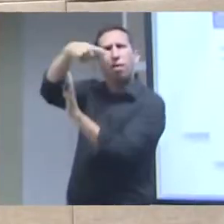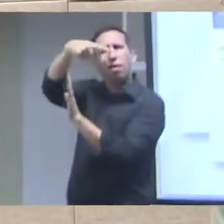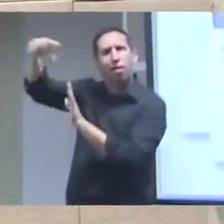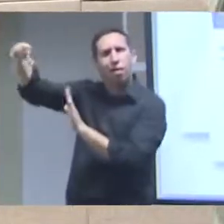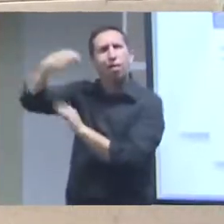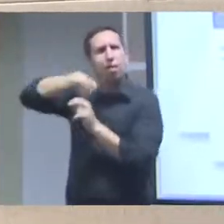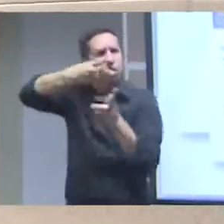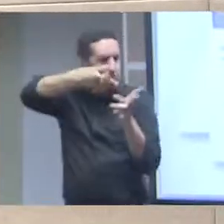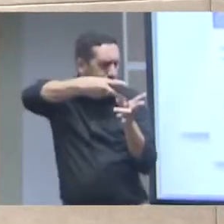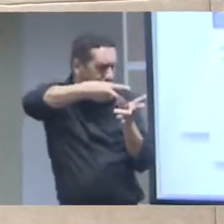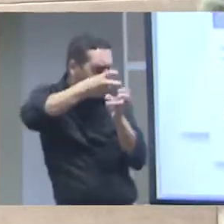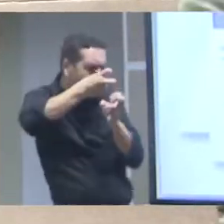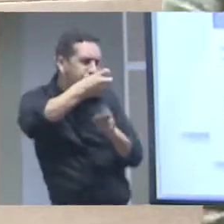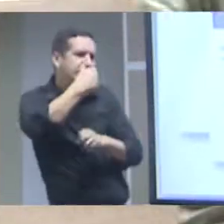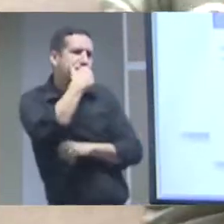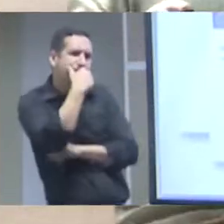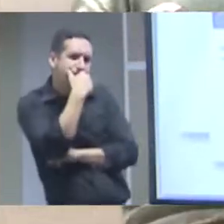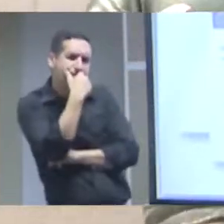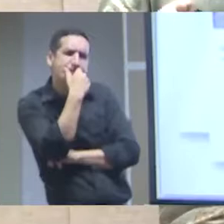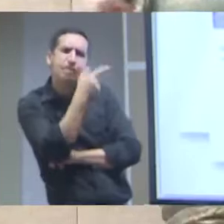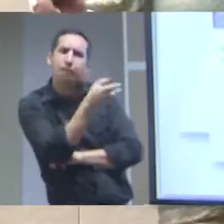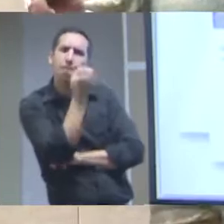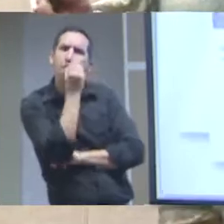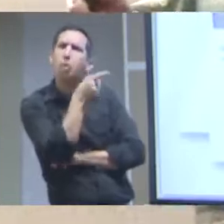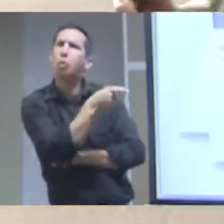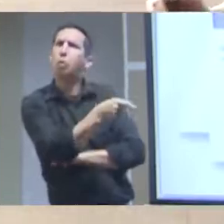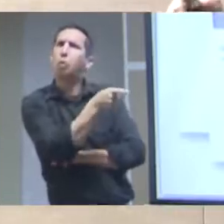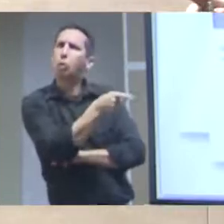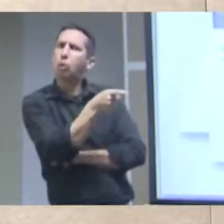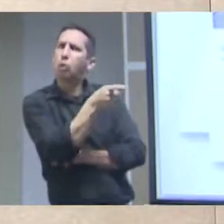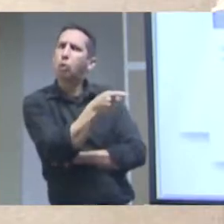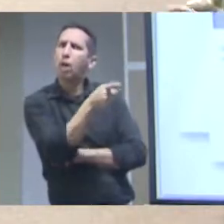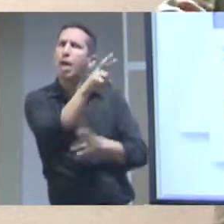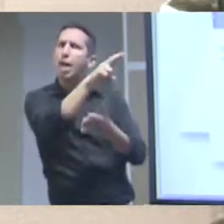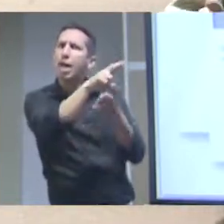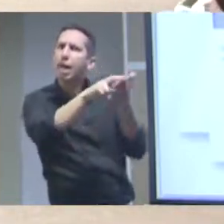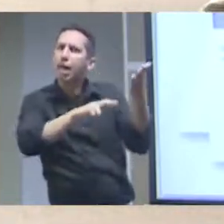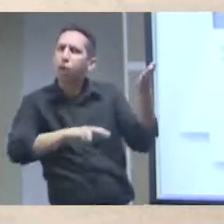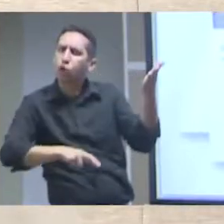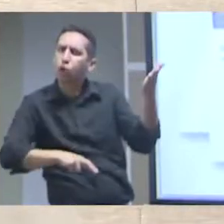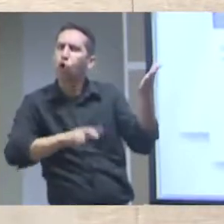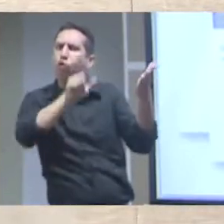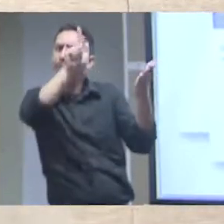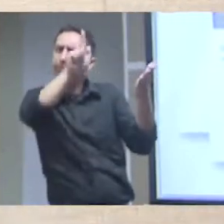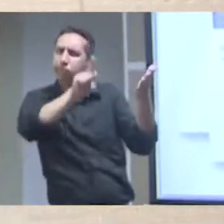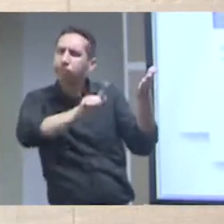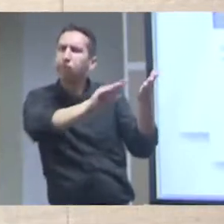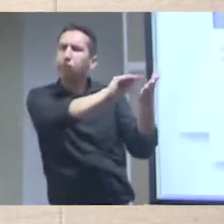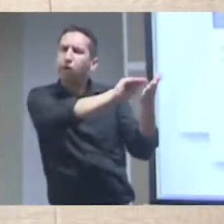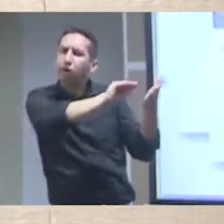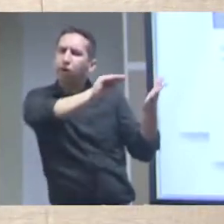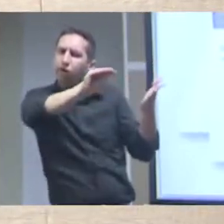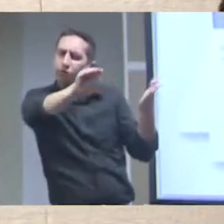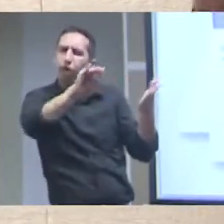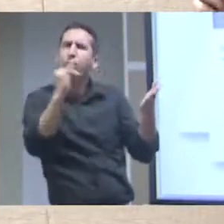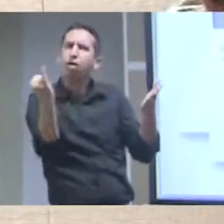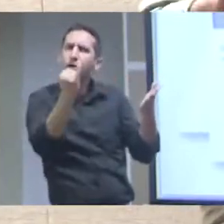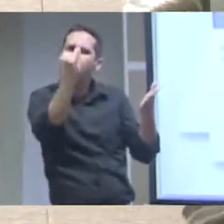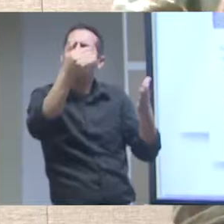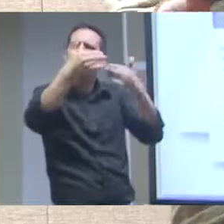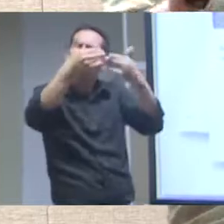uma série e aí também a instituição o gabinete da presidência a diretoria administrativa está devagarzinho